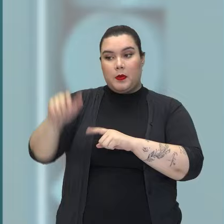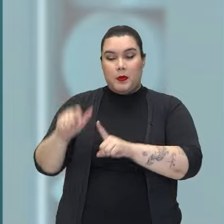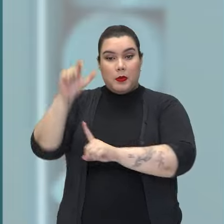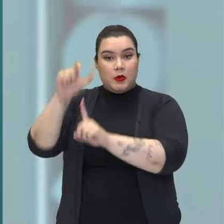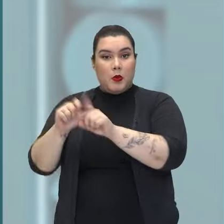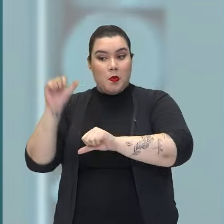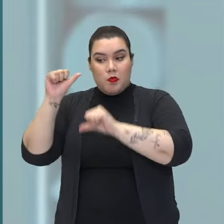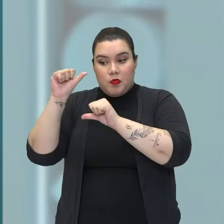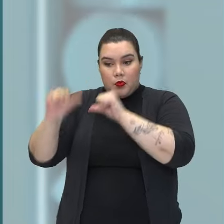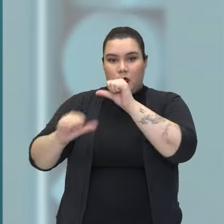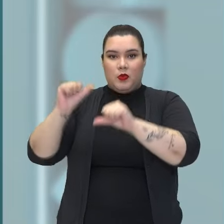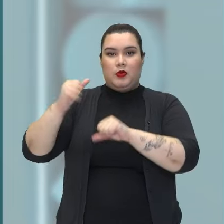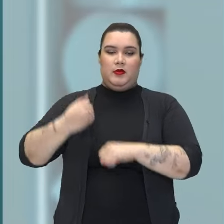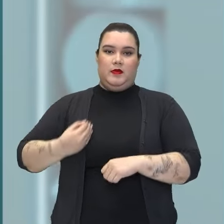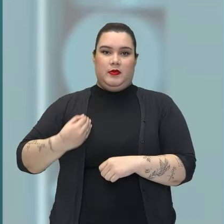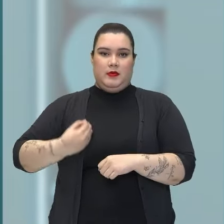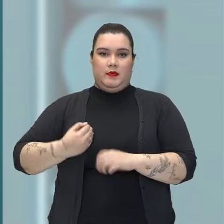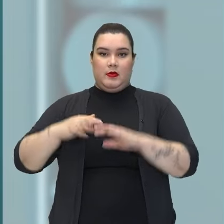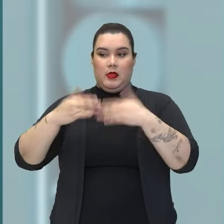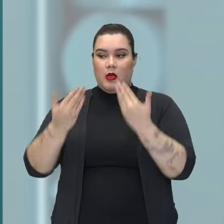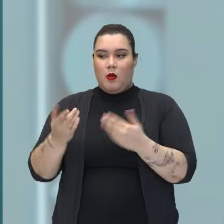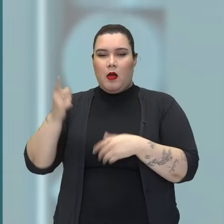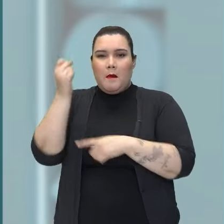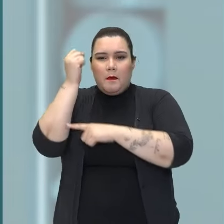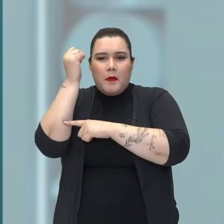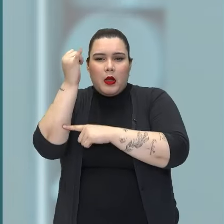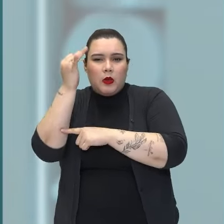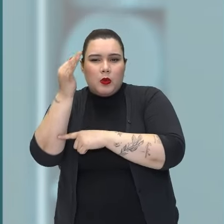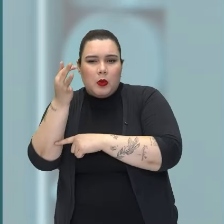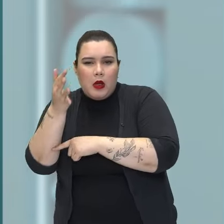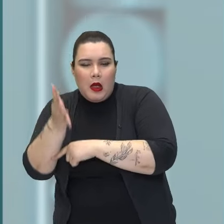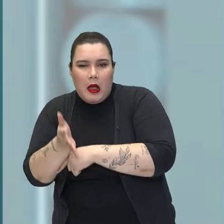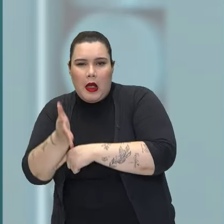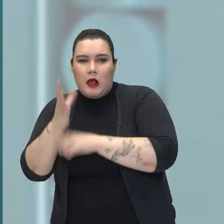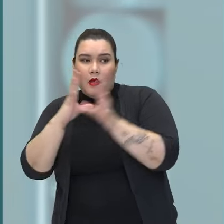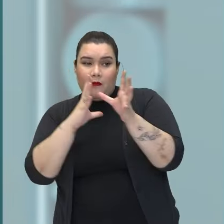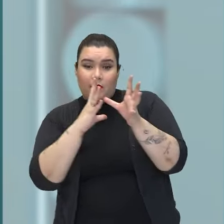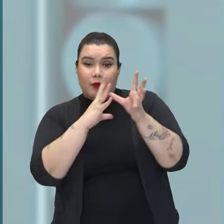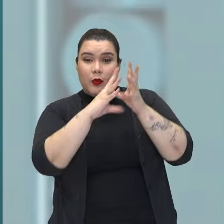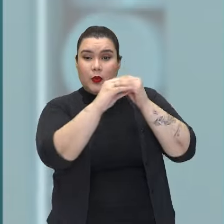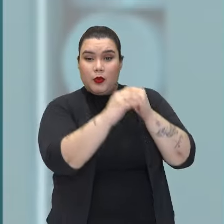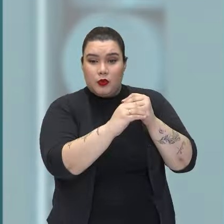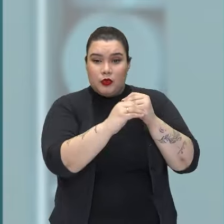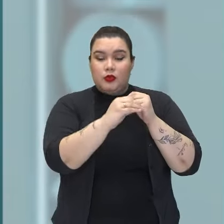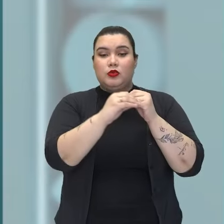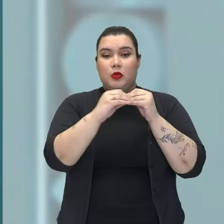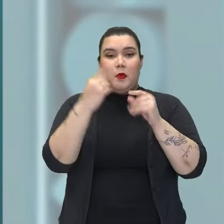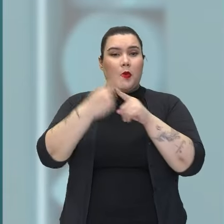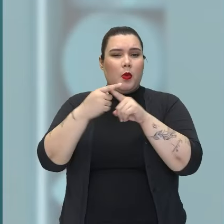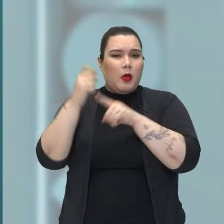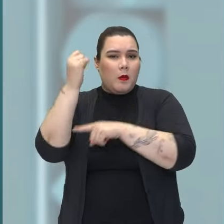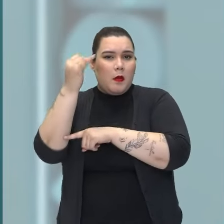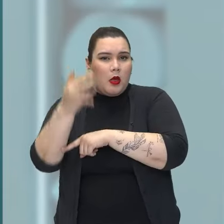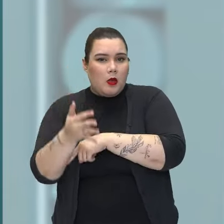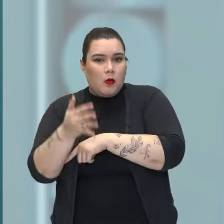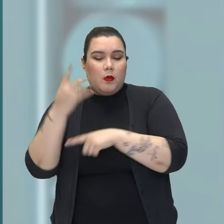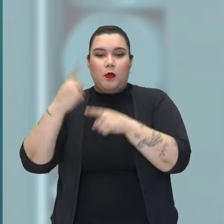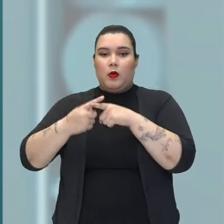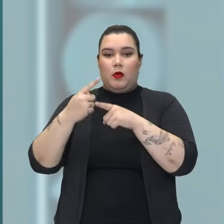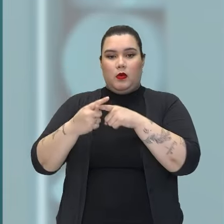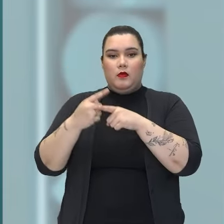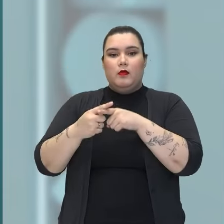momento em que eles estão fugindo ali na calada da noite, porque ninguém podia ver Augusto Matraga, tanto que ele vai abandonar